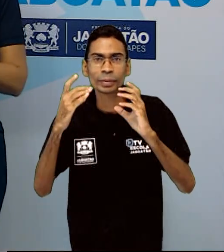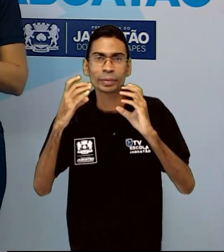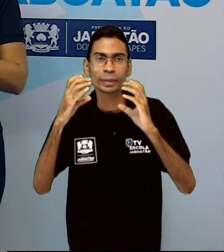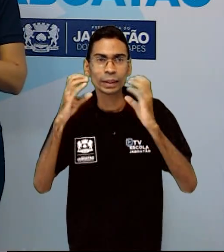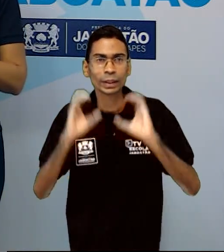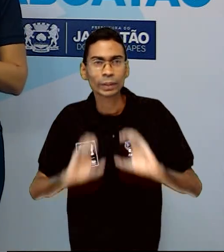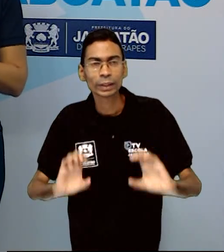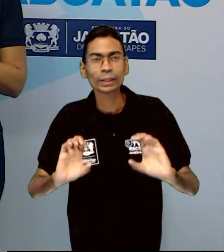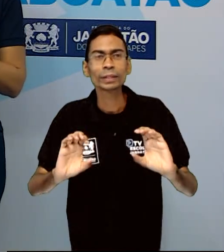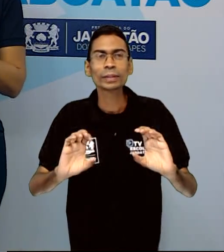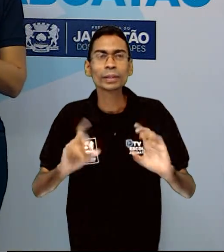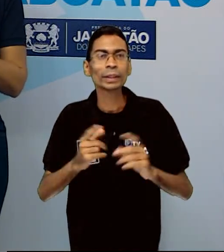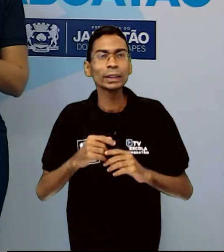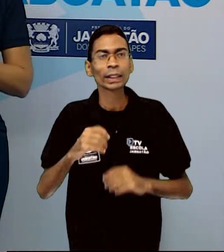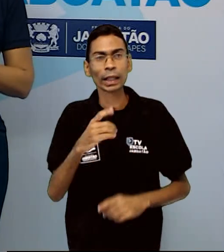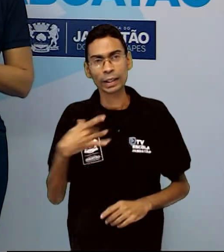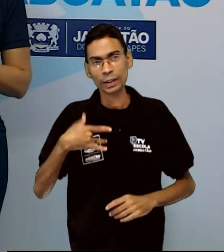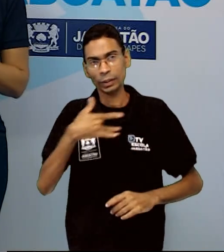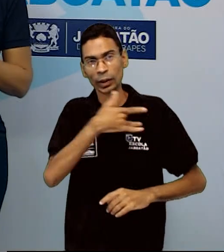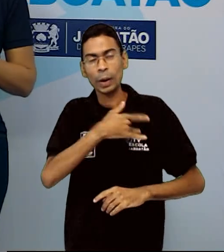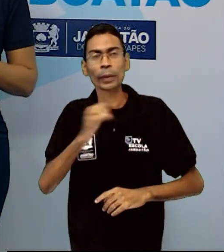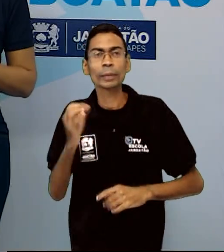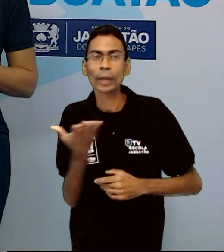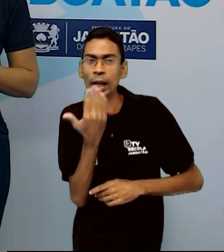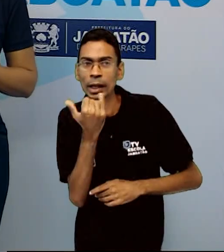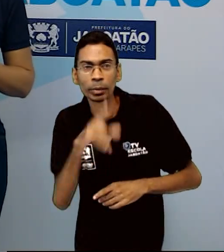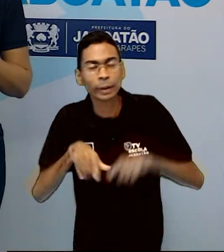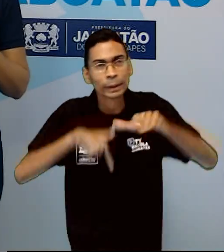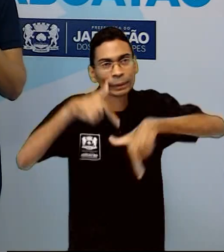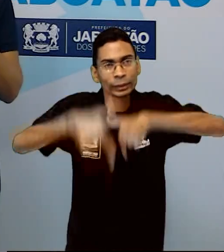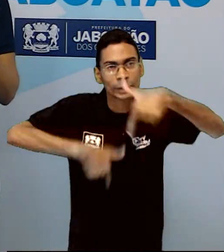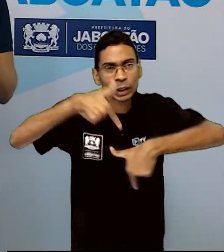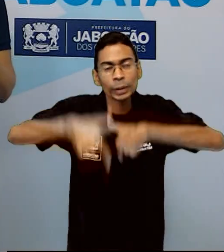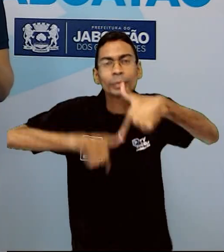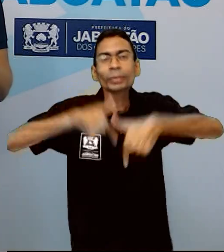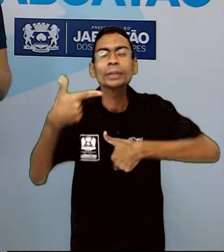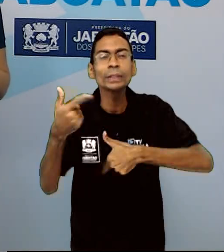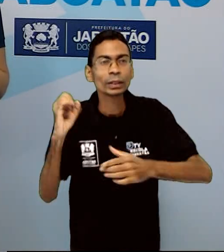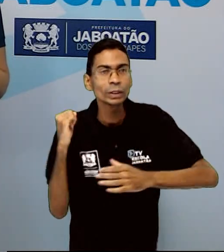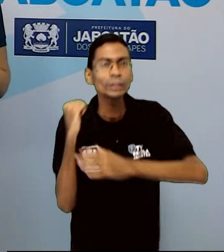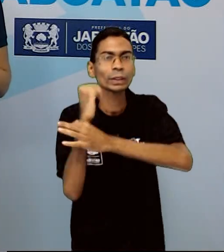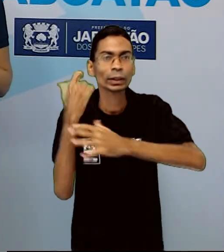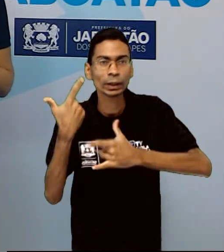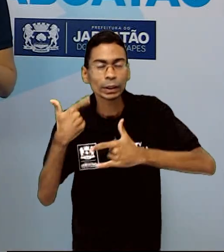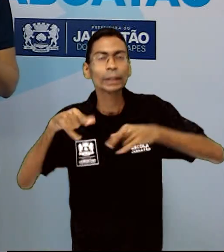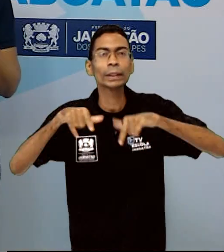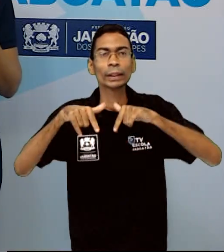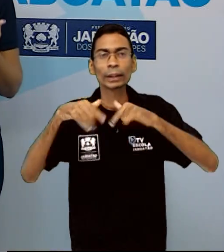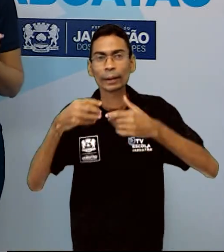saúde, alimentação, trabalho, segurança, transporte, lazer,